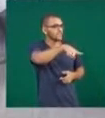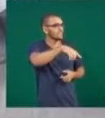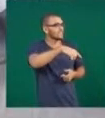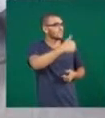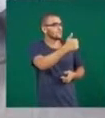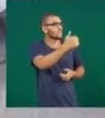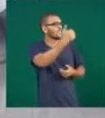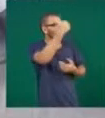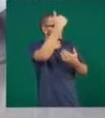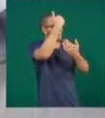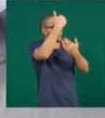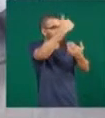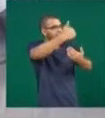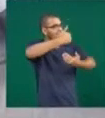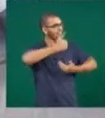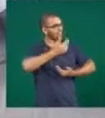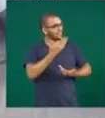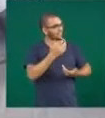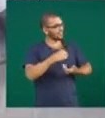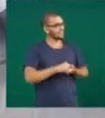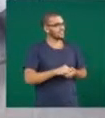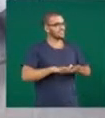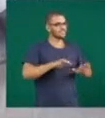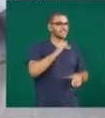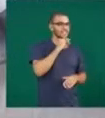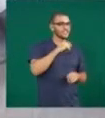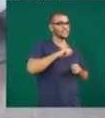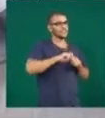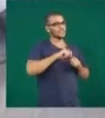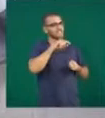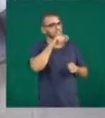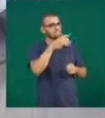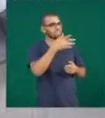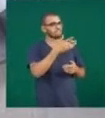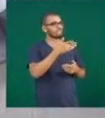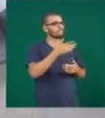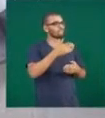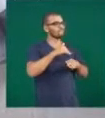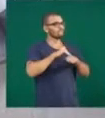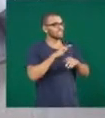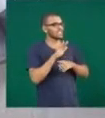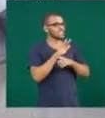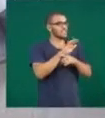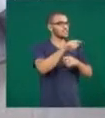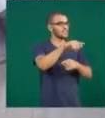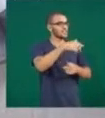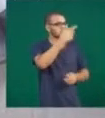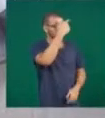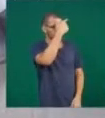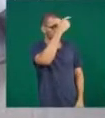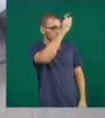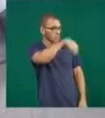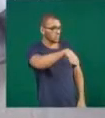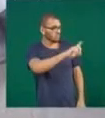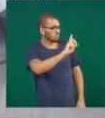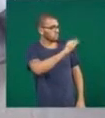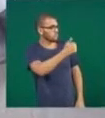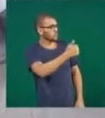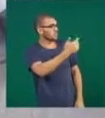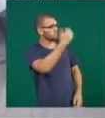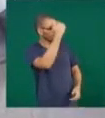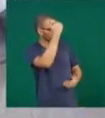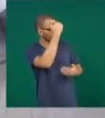pessoa. Às vezes, ela fez algo para alguém e essa pessoa não reconheceu. E essa ingratidão também pode gerar